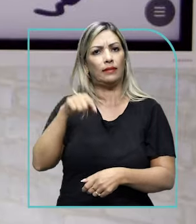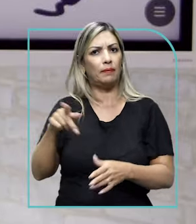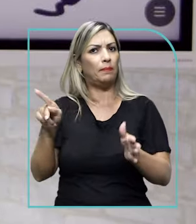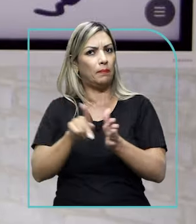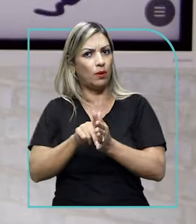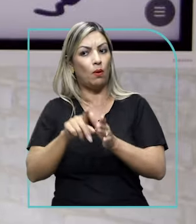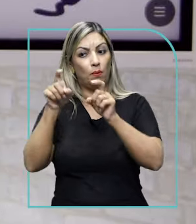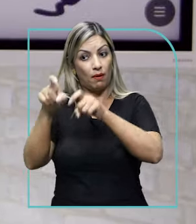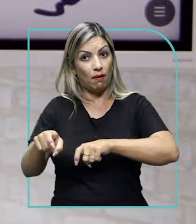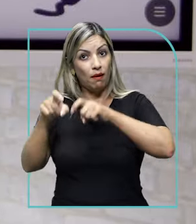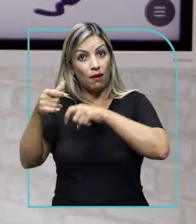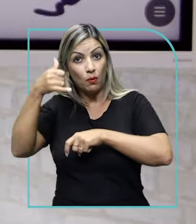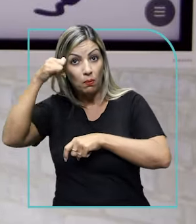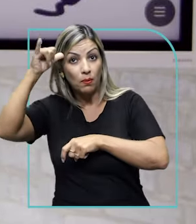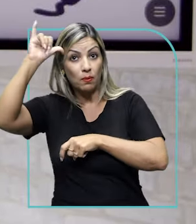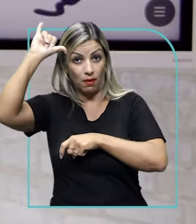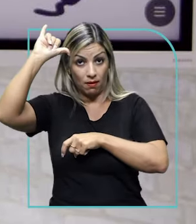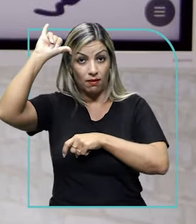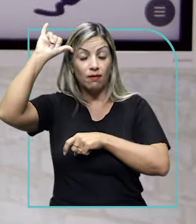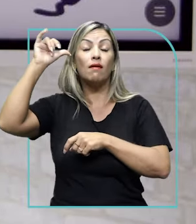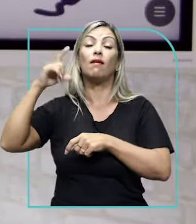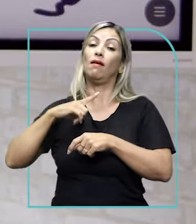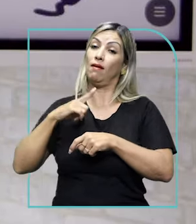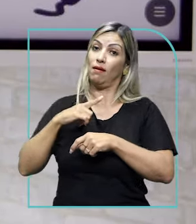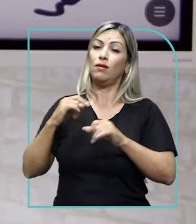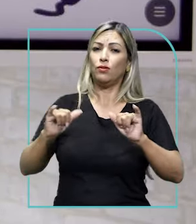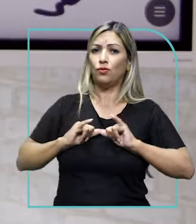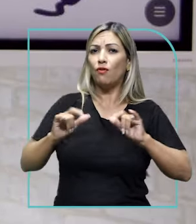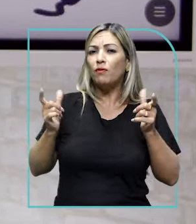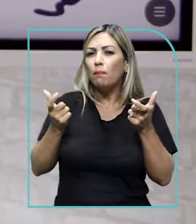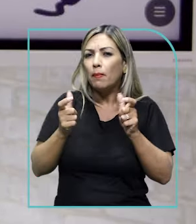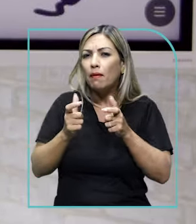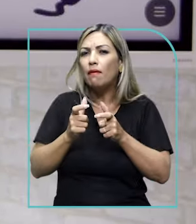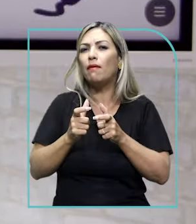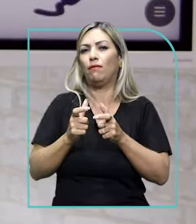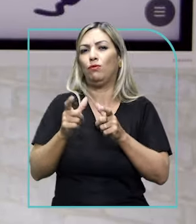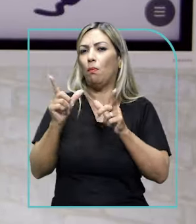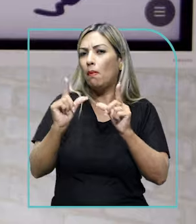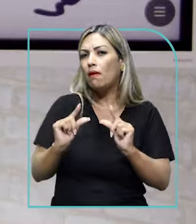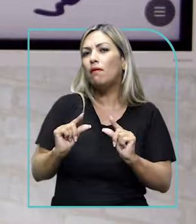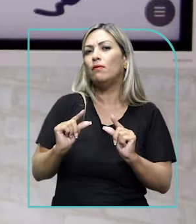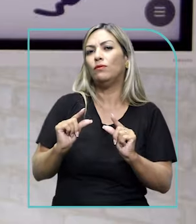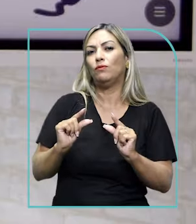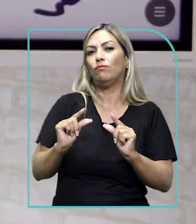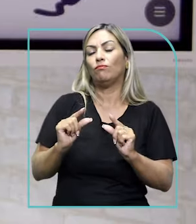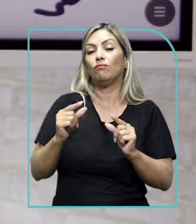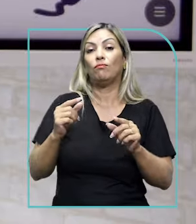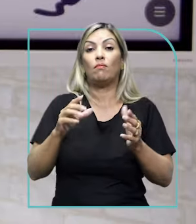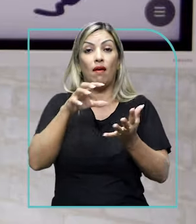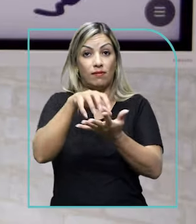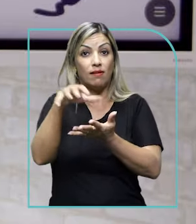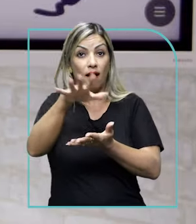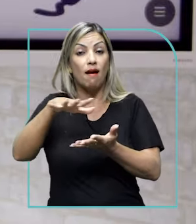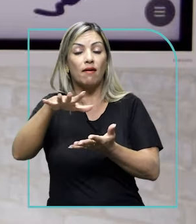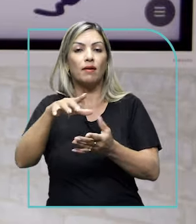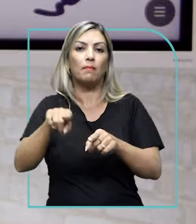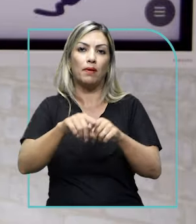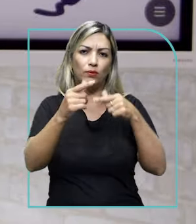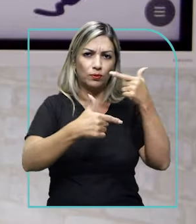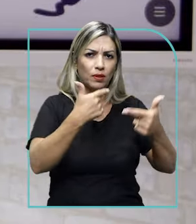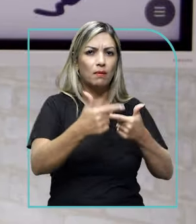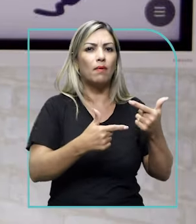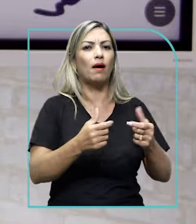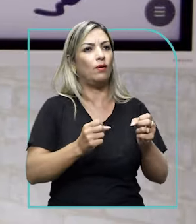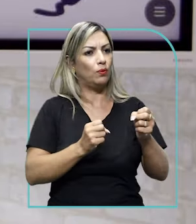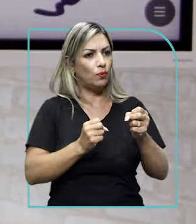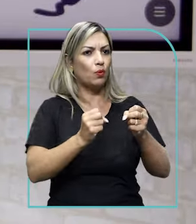estado agropecuarista, ele sofre menos nesse setor, mas o setor de prestação de serviço e